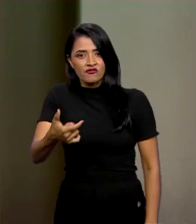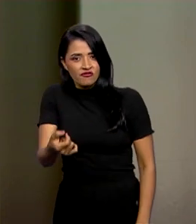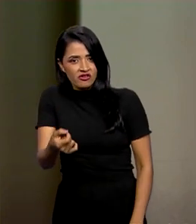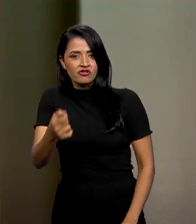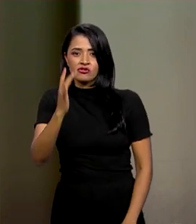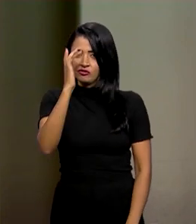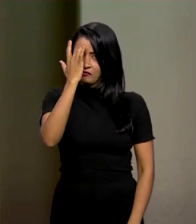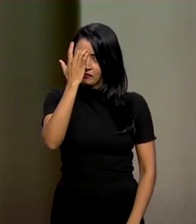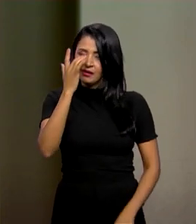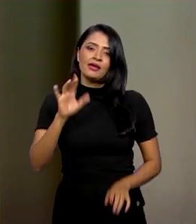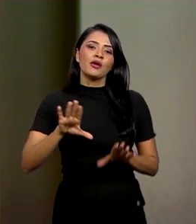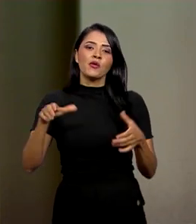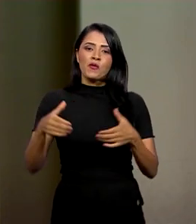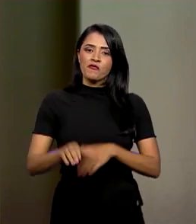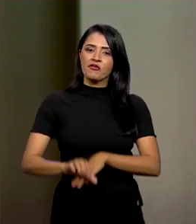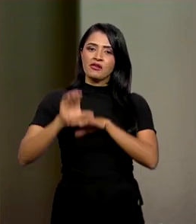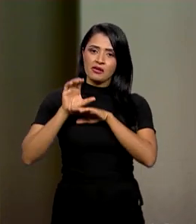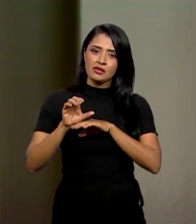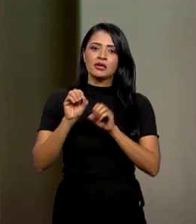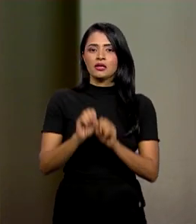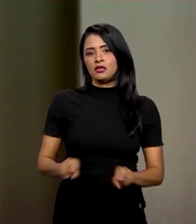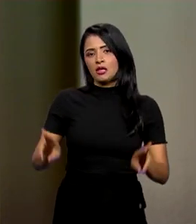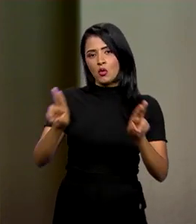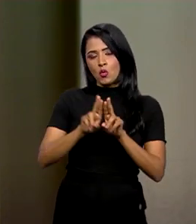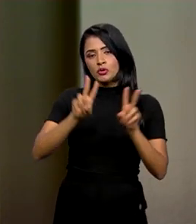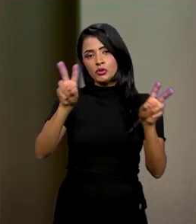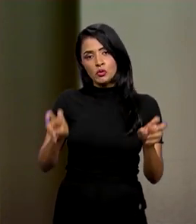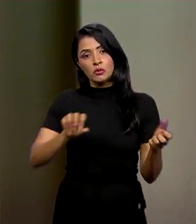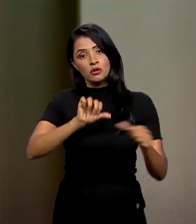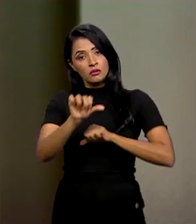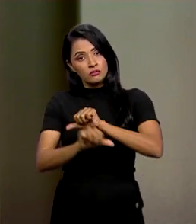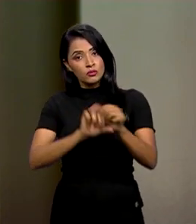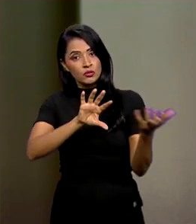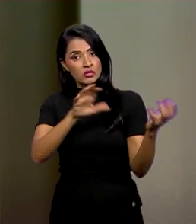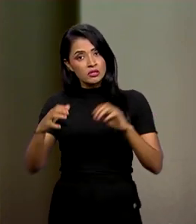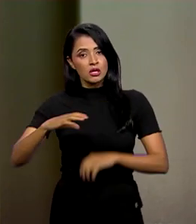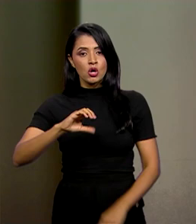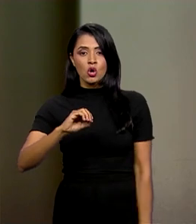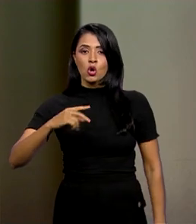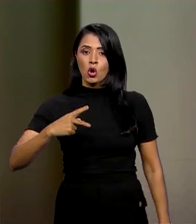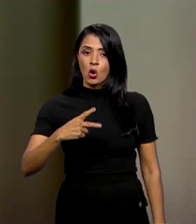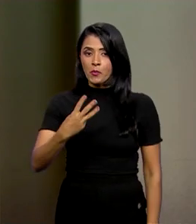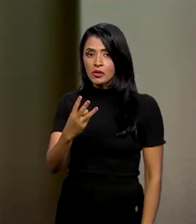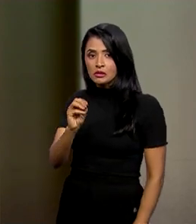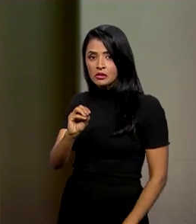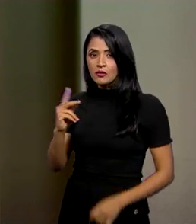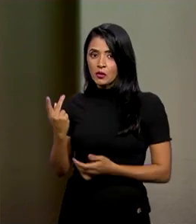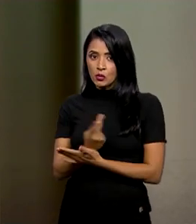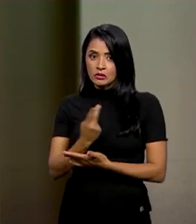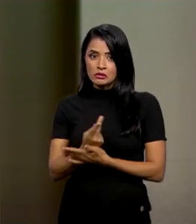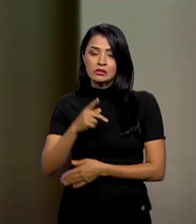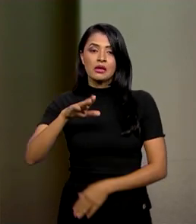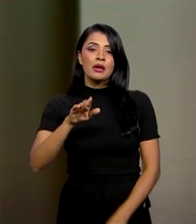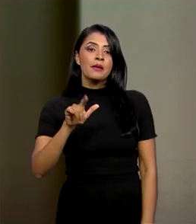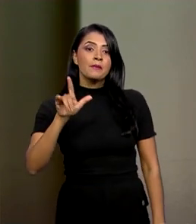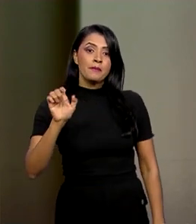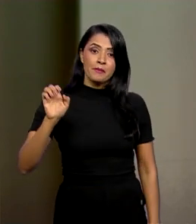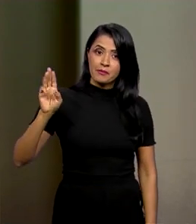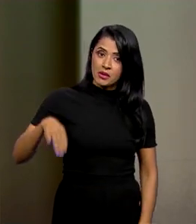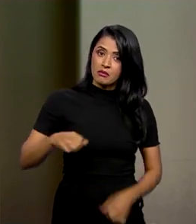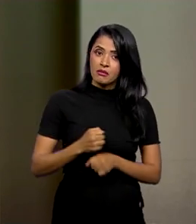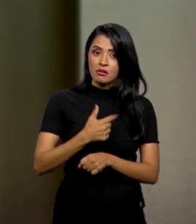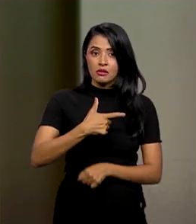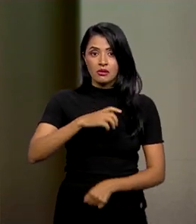Índia, a Conferência das Nações Unidas sobre Mudanças Climáticas, a COP30, que vai ocorrer em Belém do Pará, em 2025,